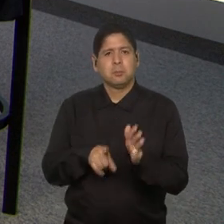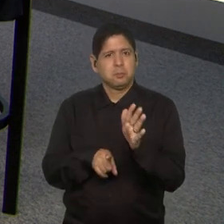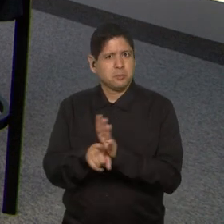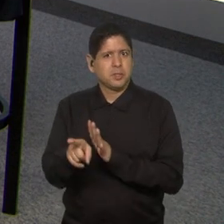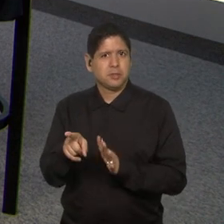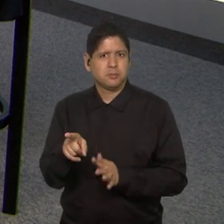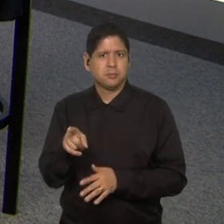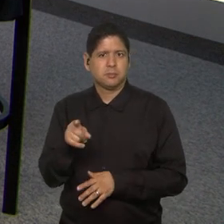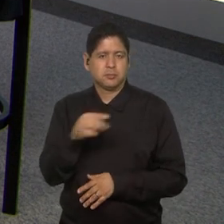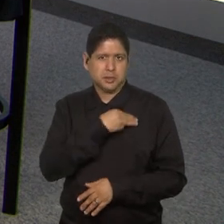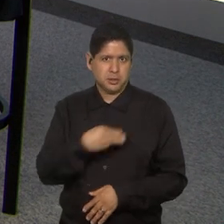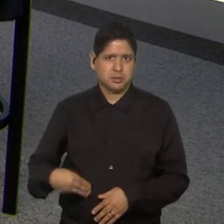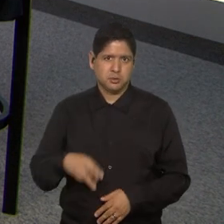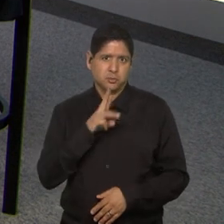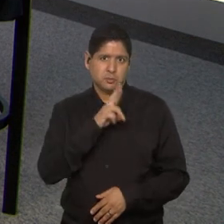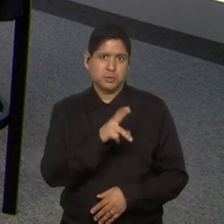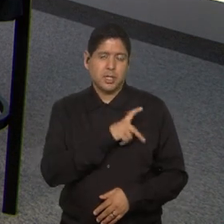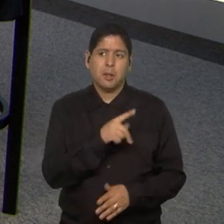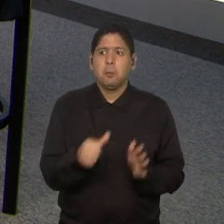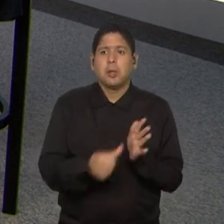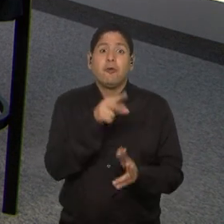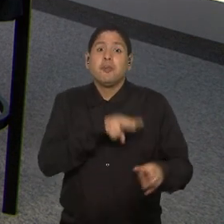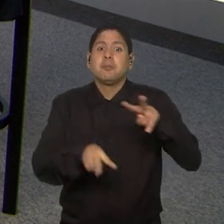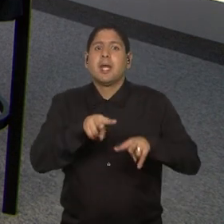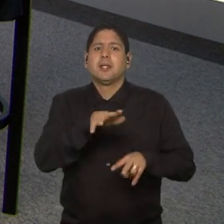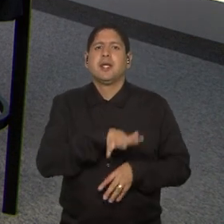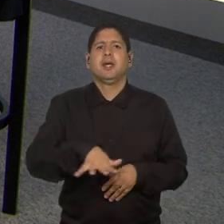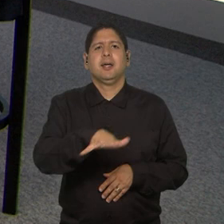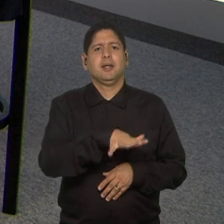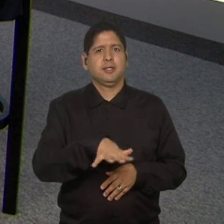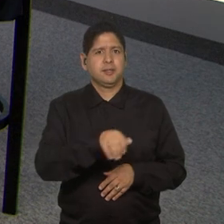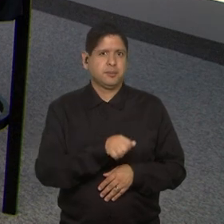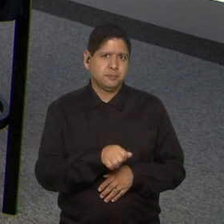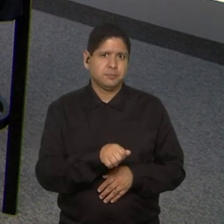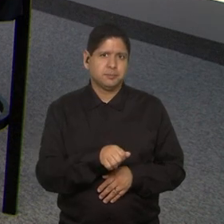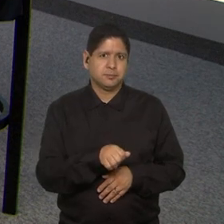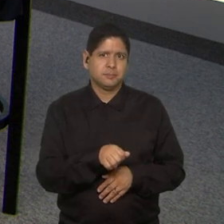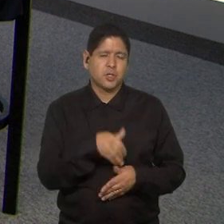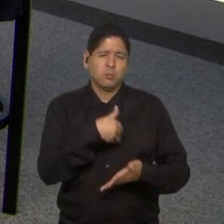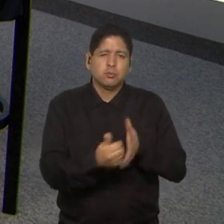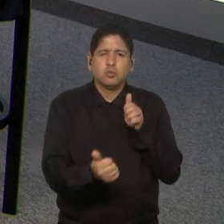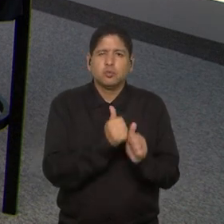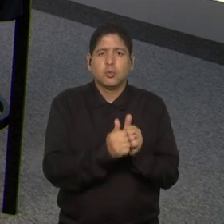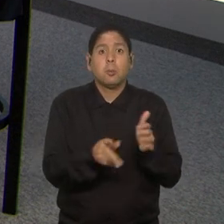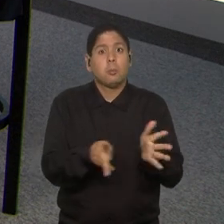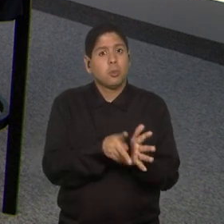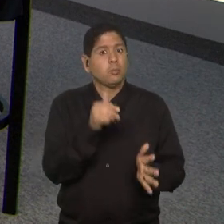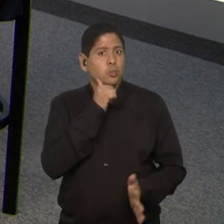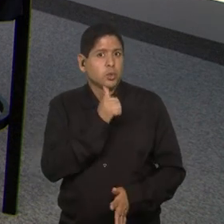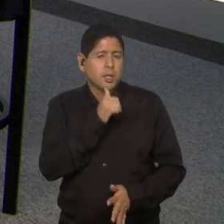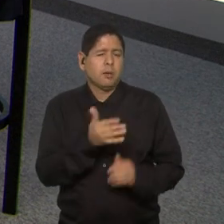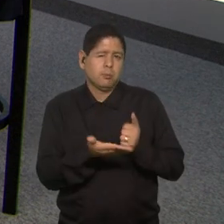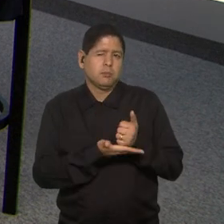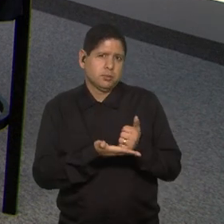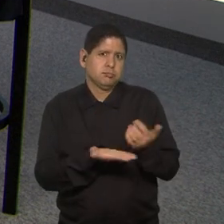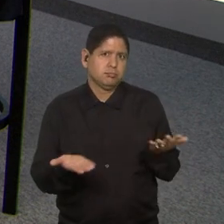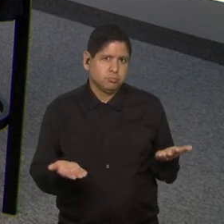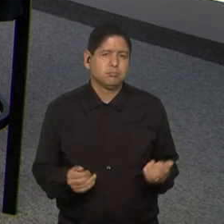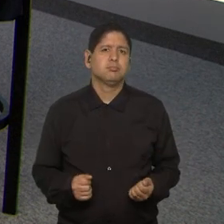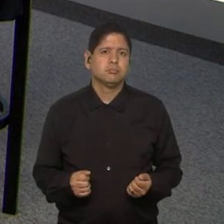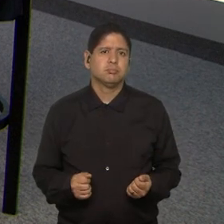visibilidade para a área, né, para o futebol feminino, basicamente, tá?